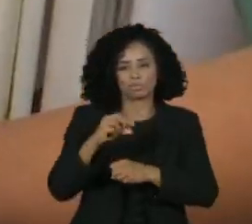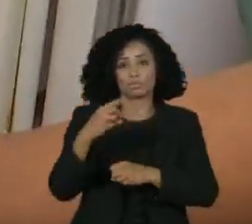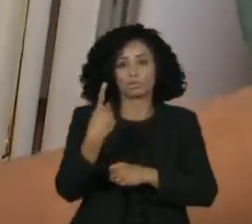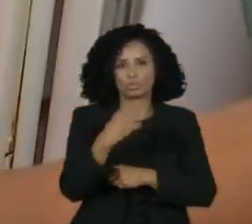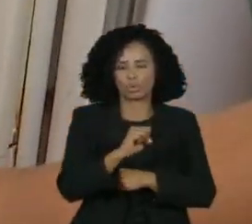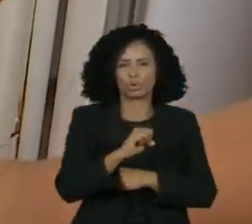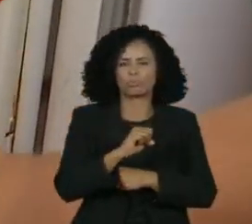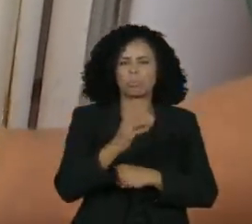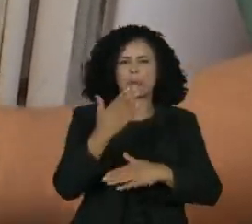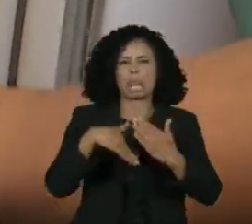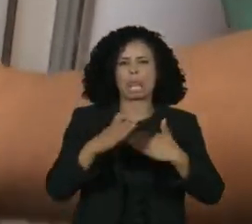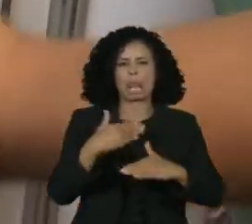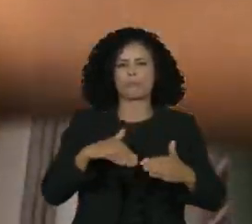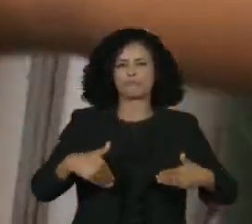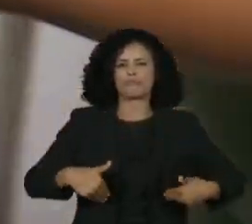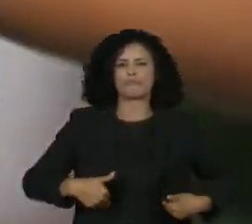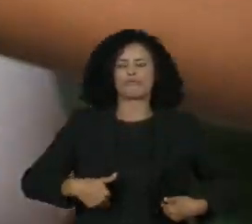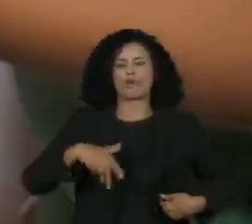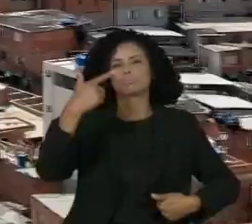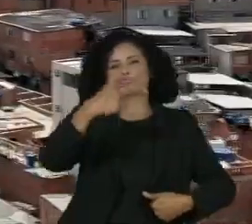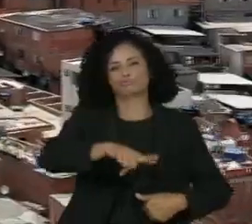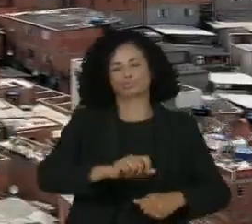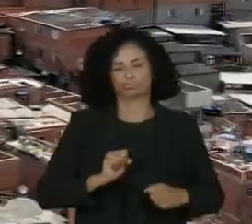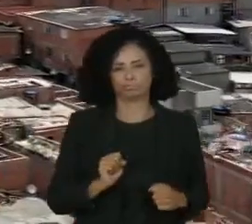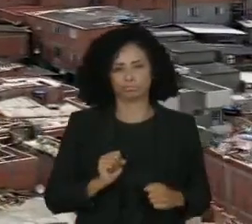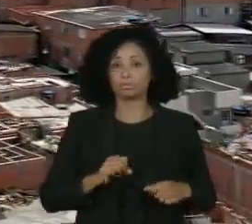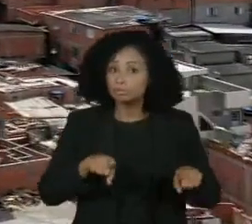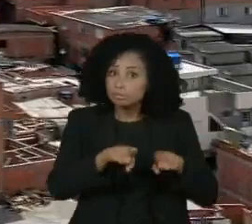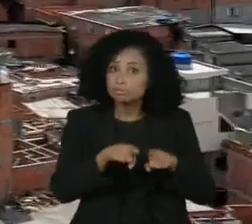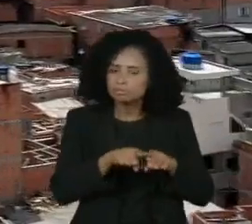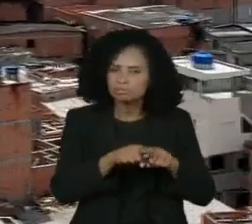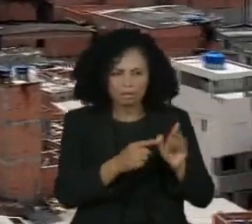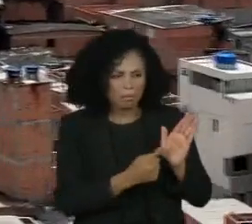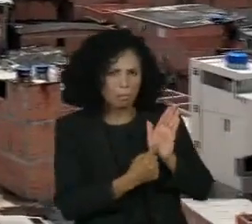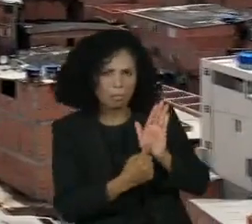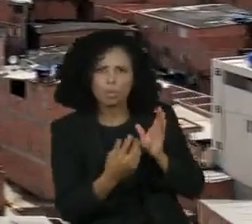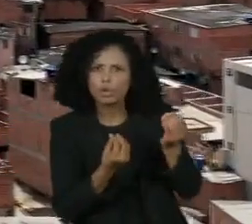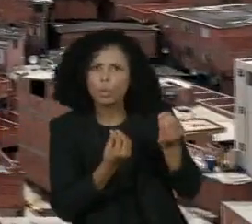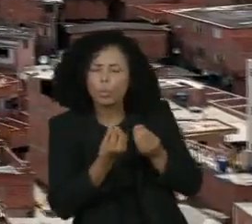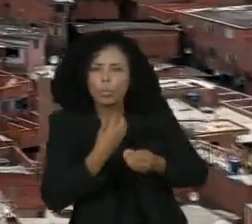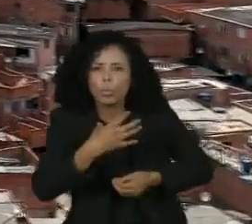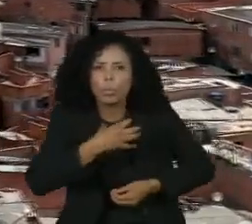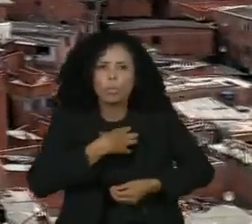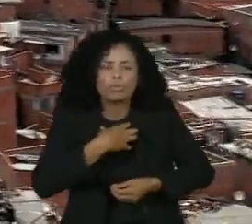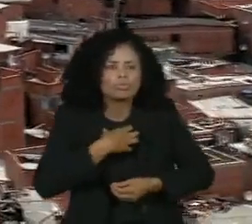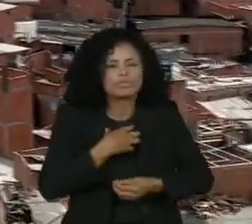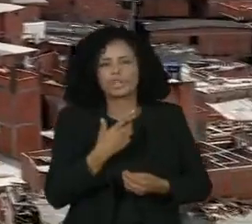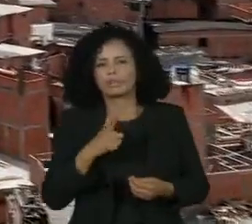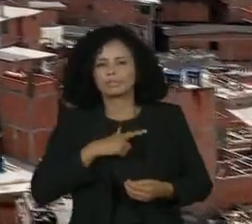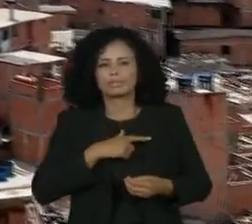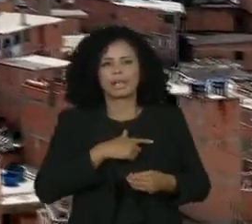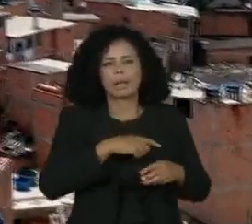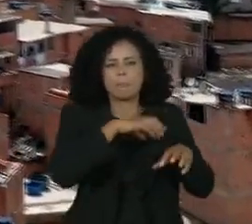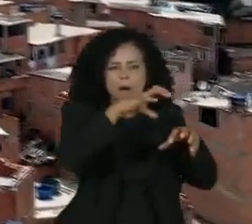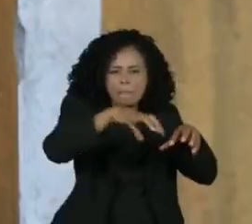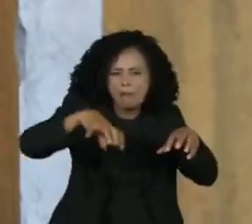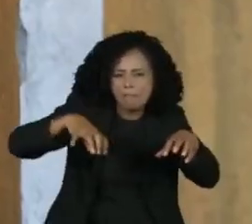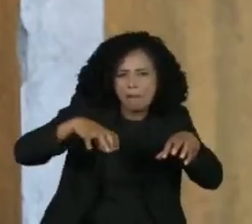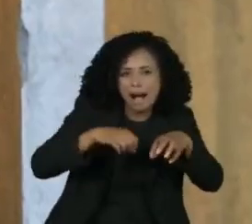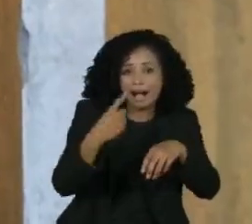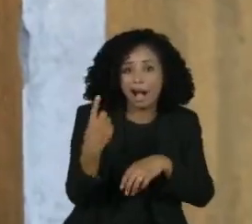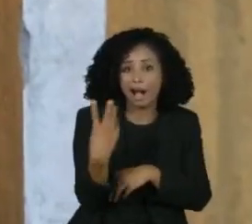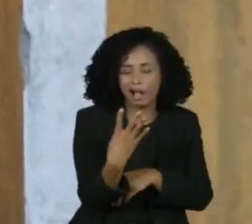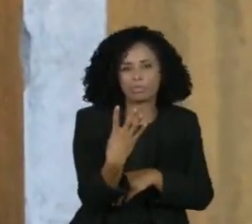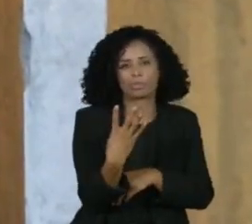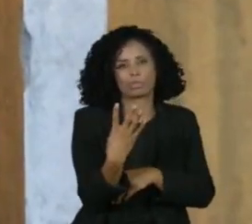voltado para o mapa da fome. Indicadores como esses motivaram a articulação de 14 organizações da sociedade civil